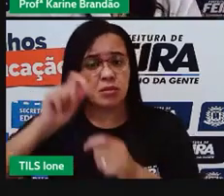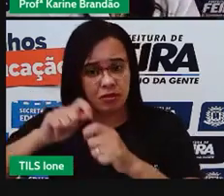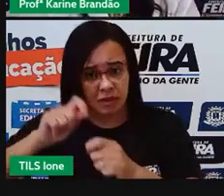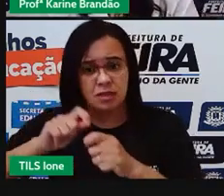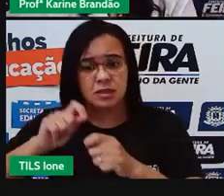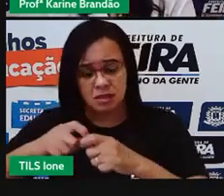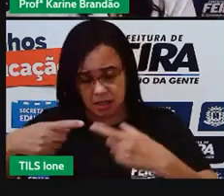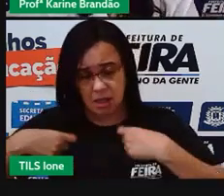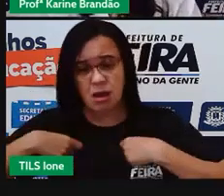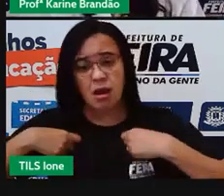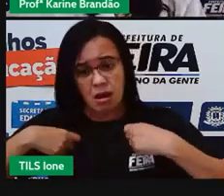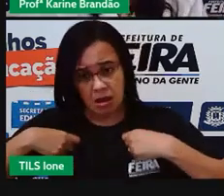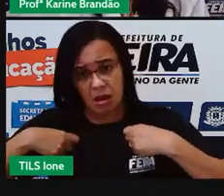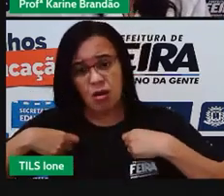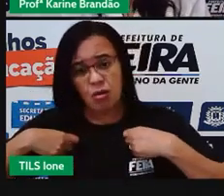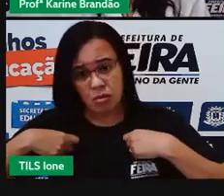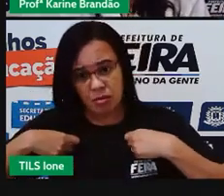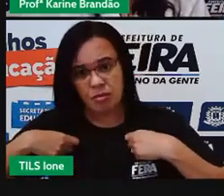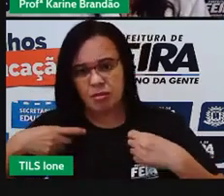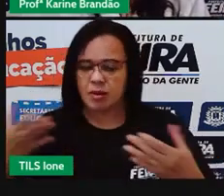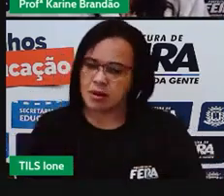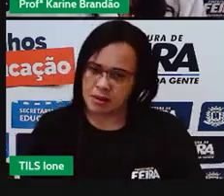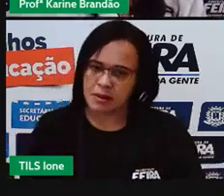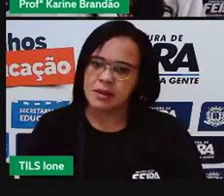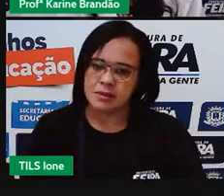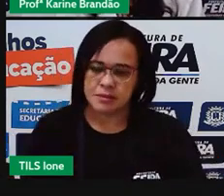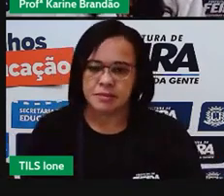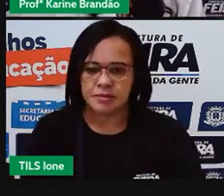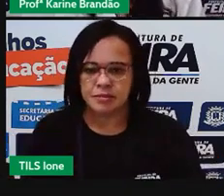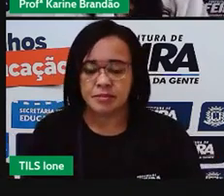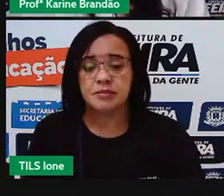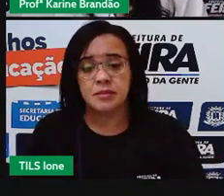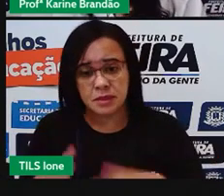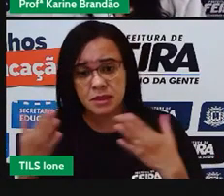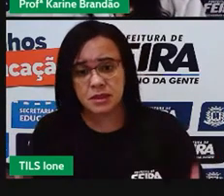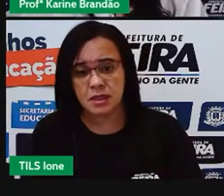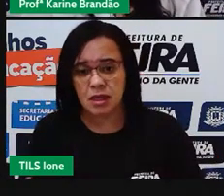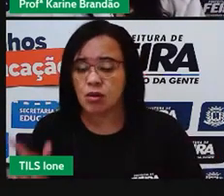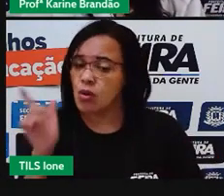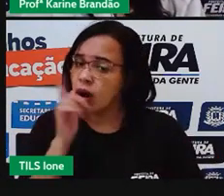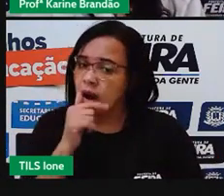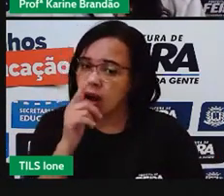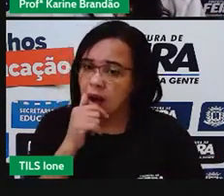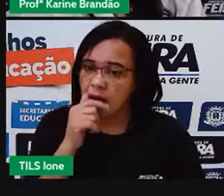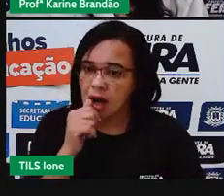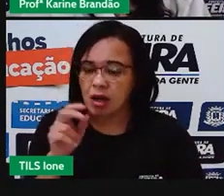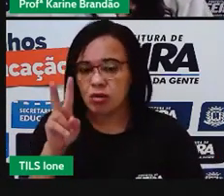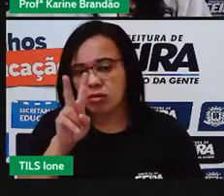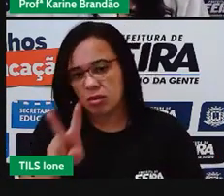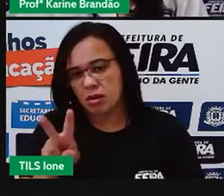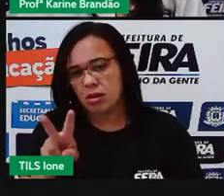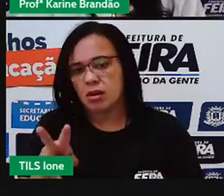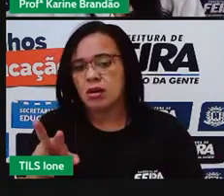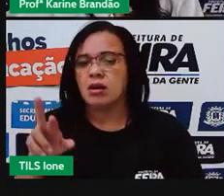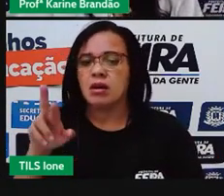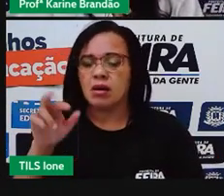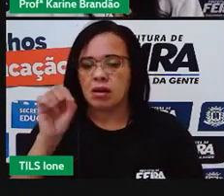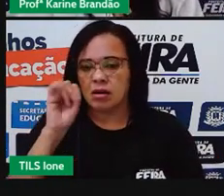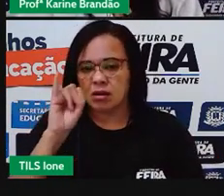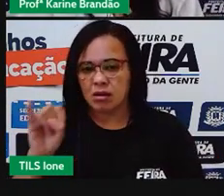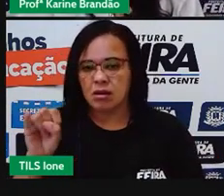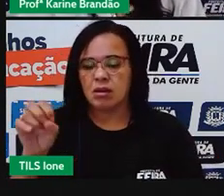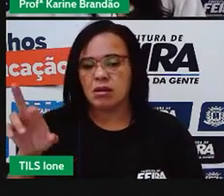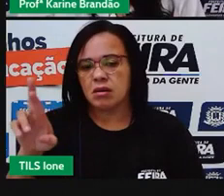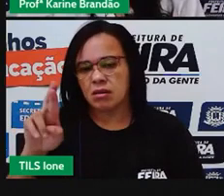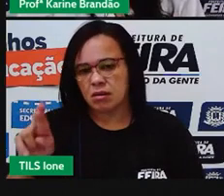para que haja a produção dessa camisa. E aí, então, é uma água virtual. E aí, qual a diferença,